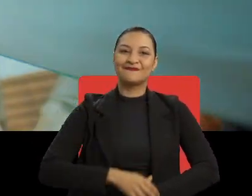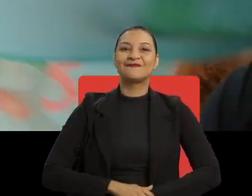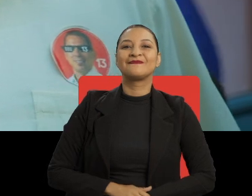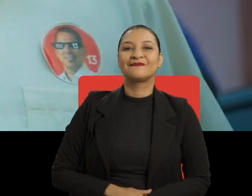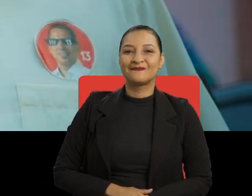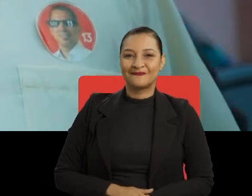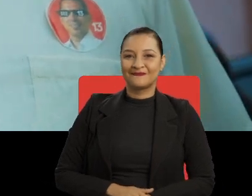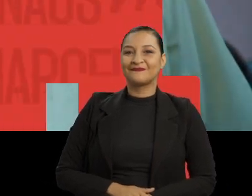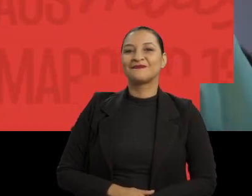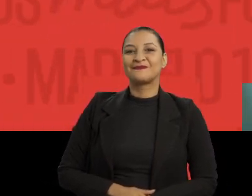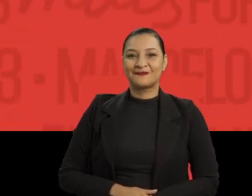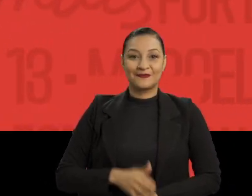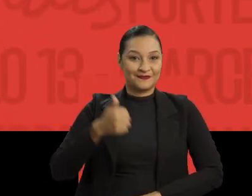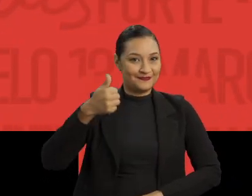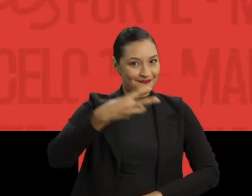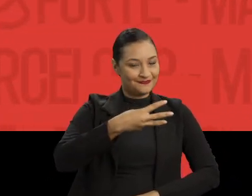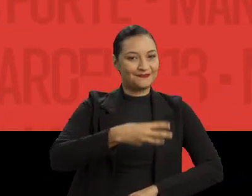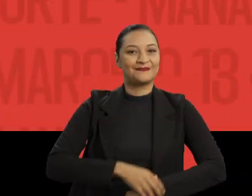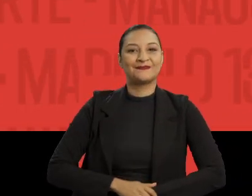Tese!